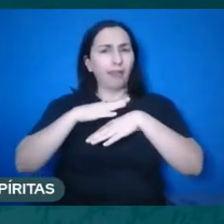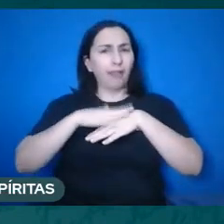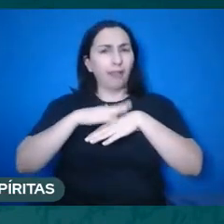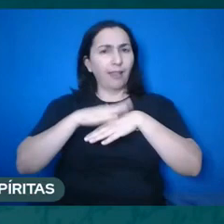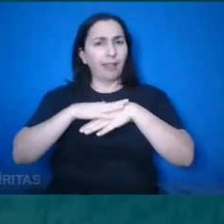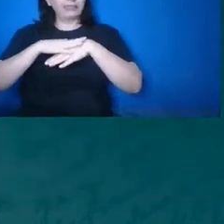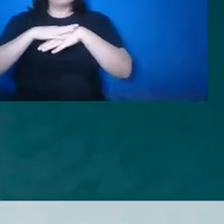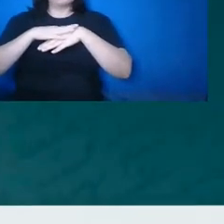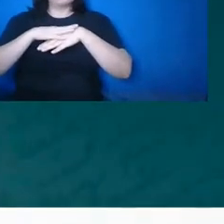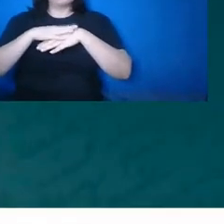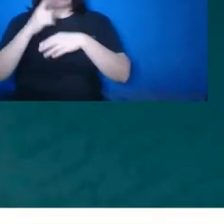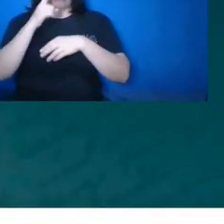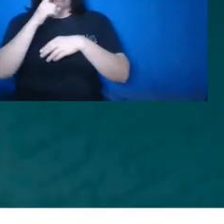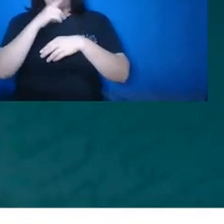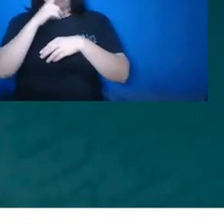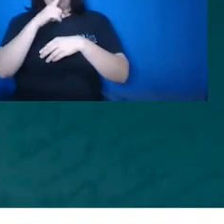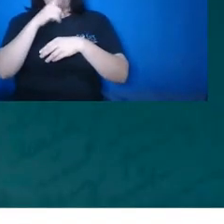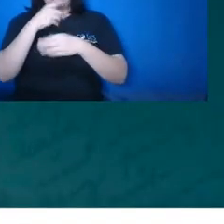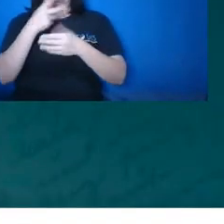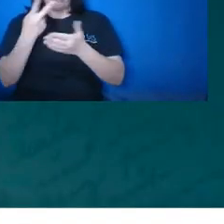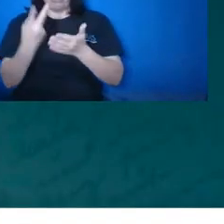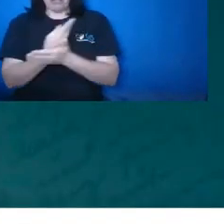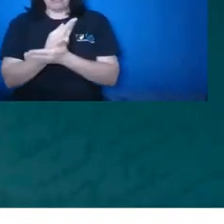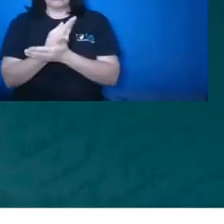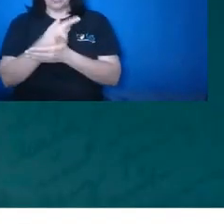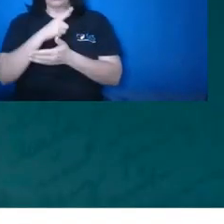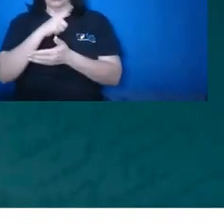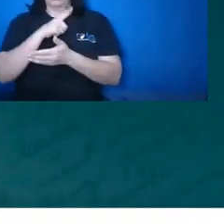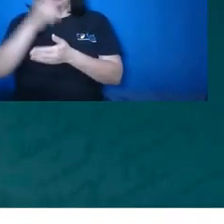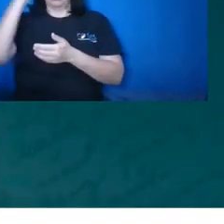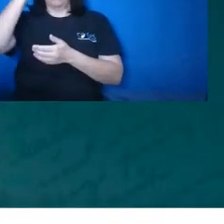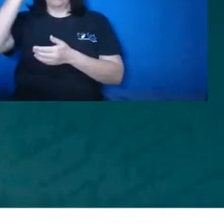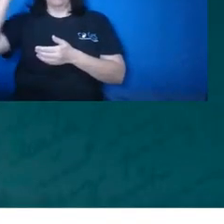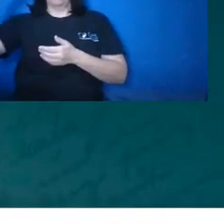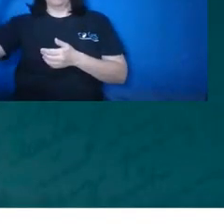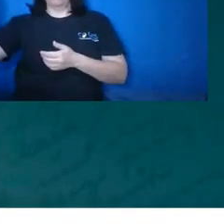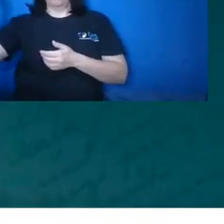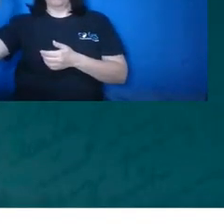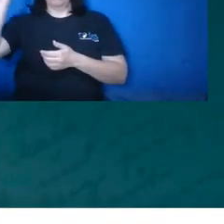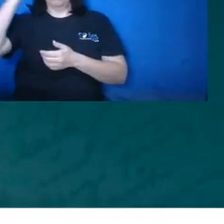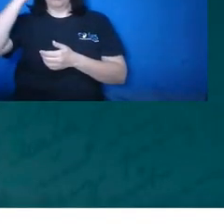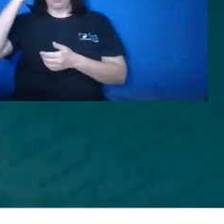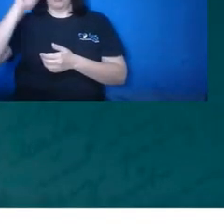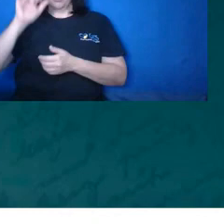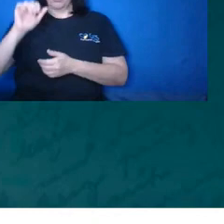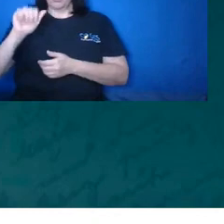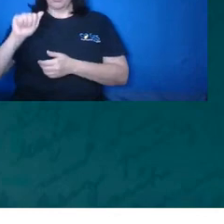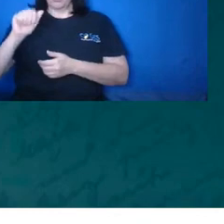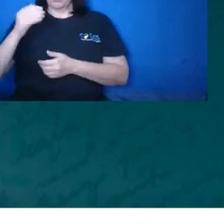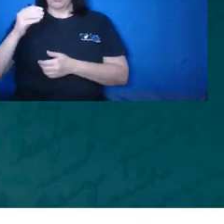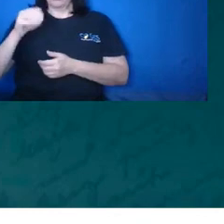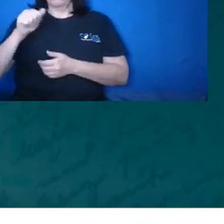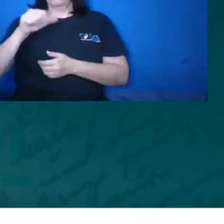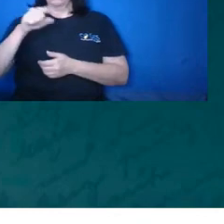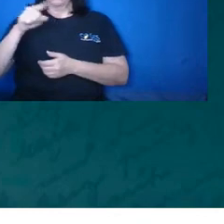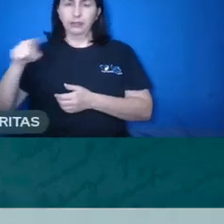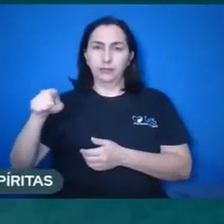eu fizer algo, tem a lei de ação e reação? Porém, o outro, para o outro, nada acontece.